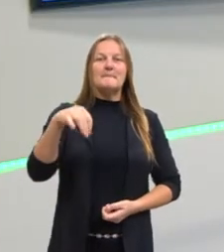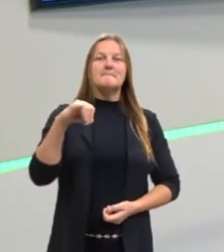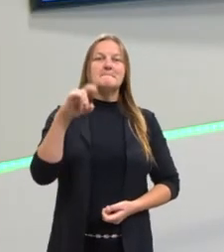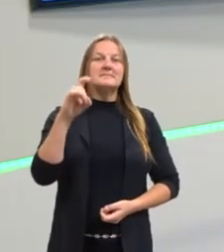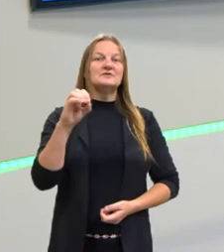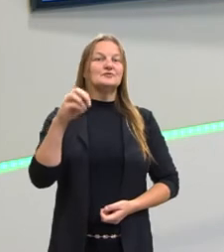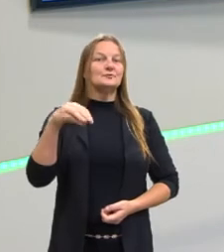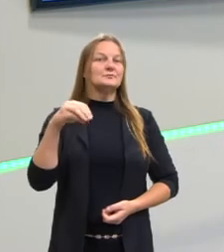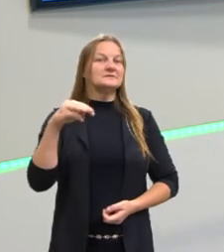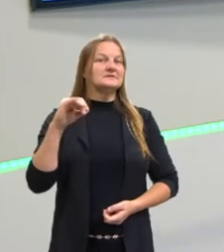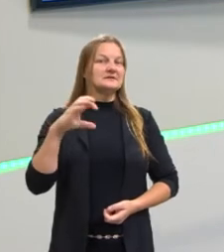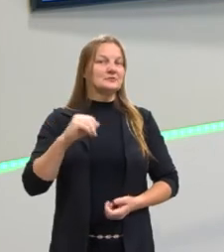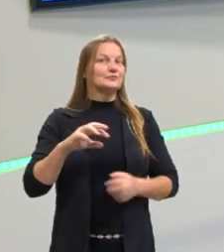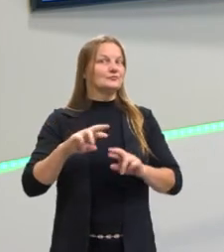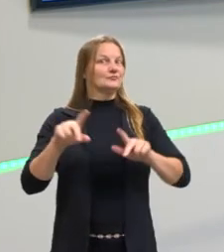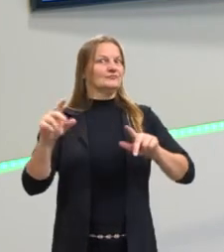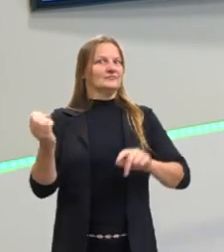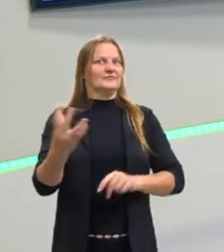definido.